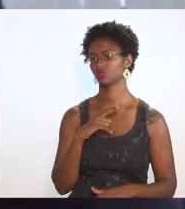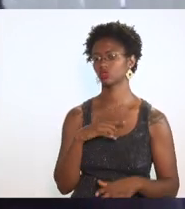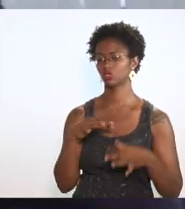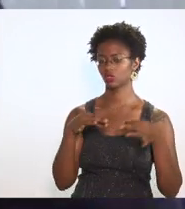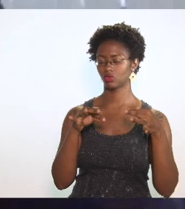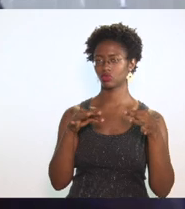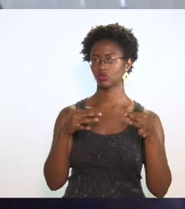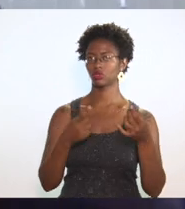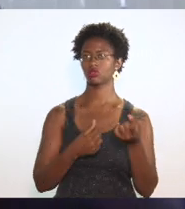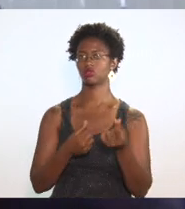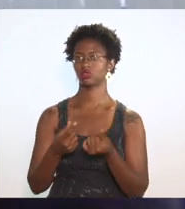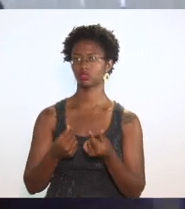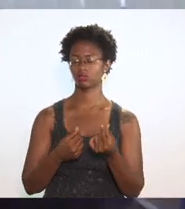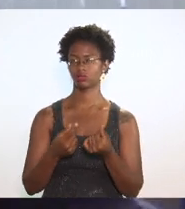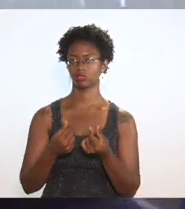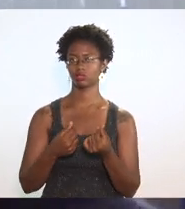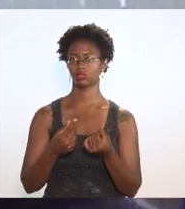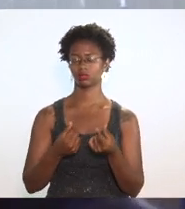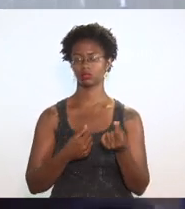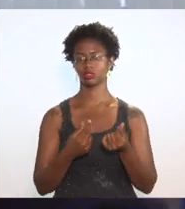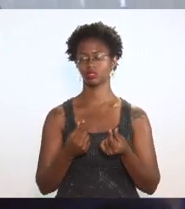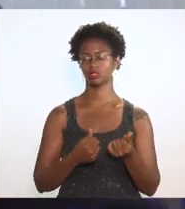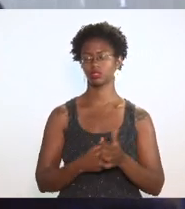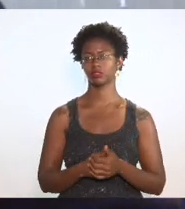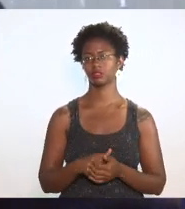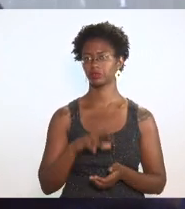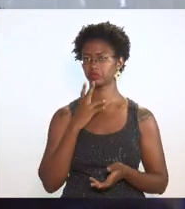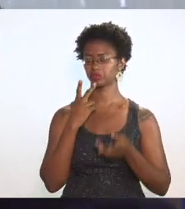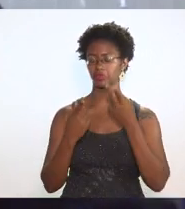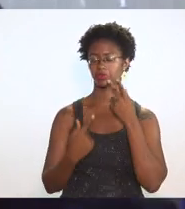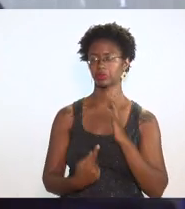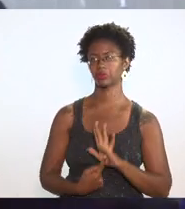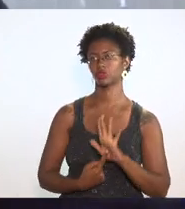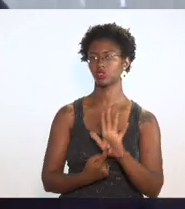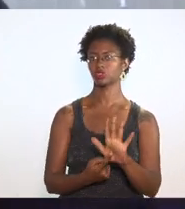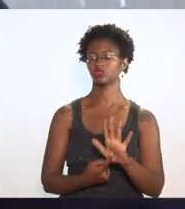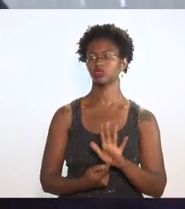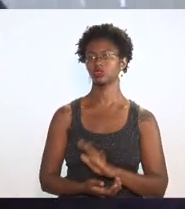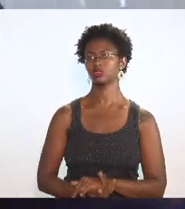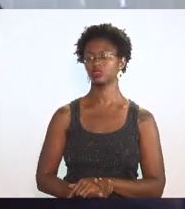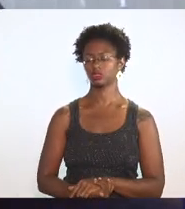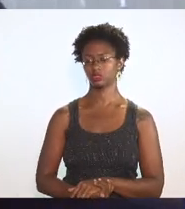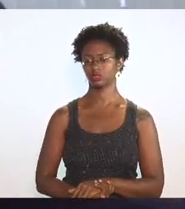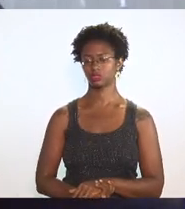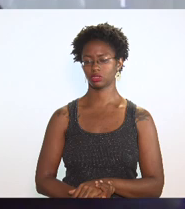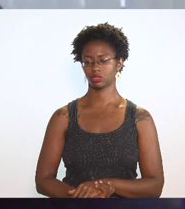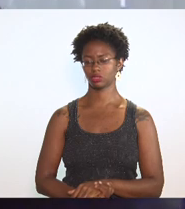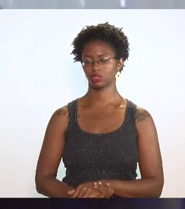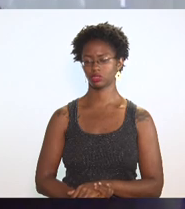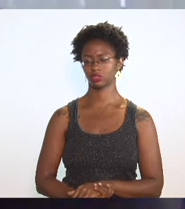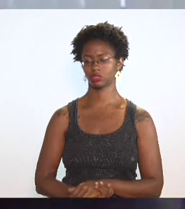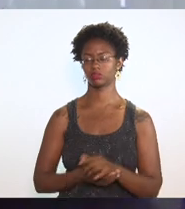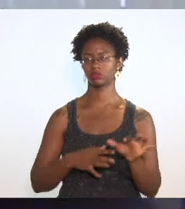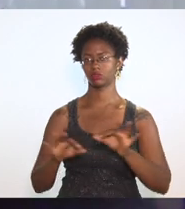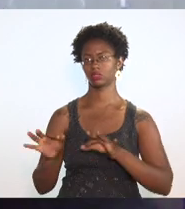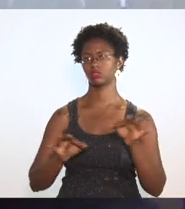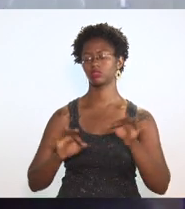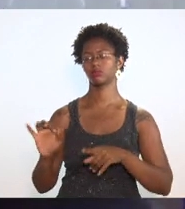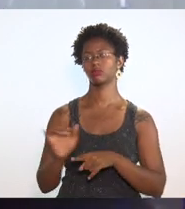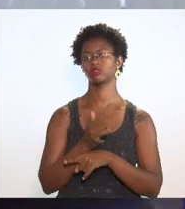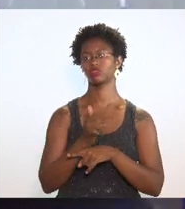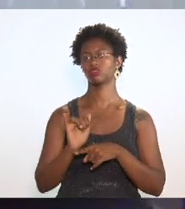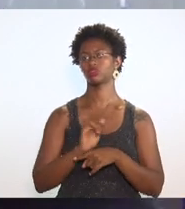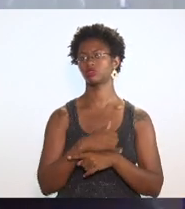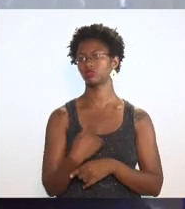e já nos dão indicativos do nosso da nossa prerrogativa de fazer um planejamento estratégico